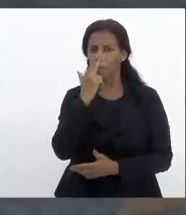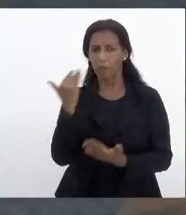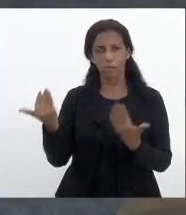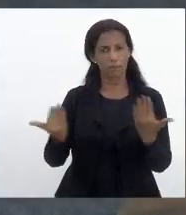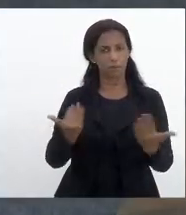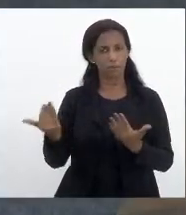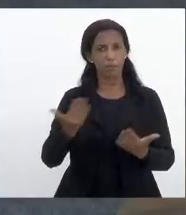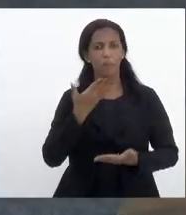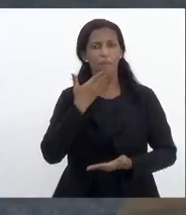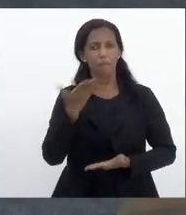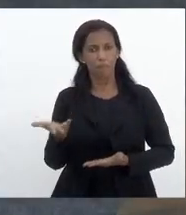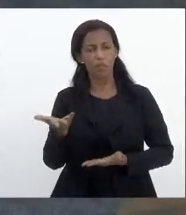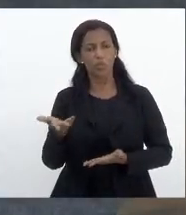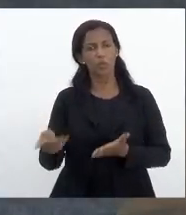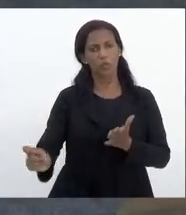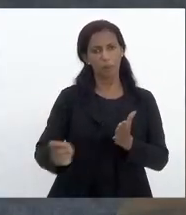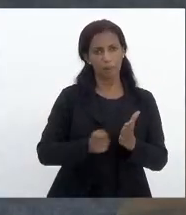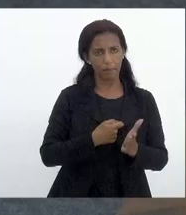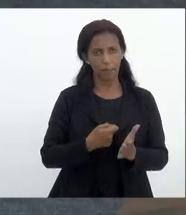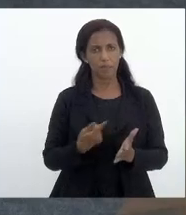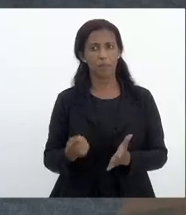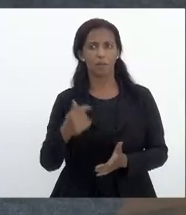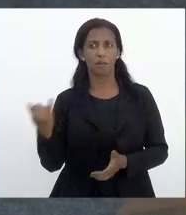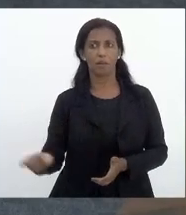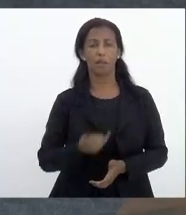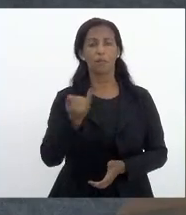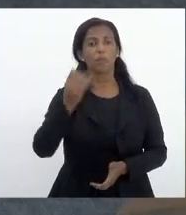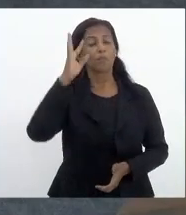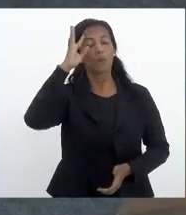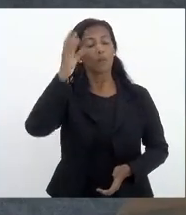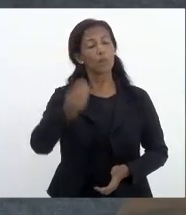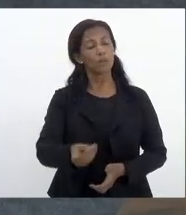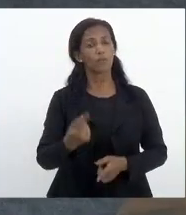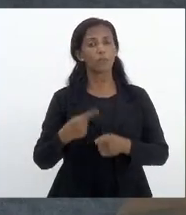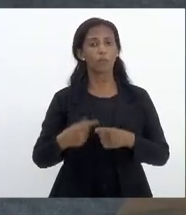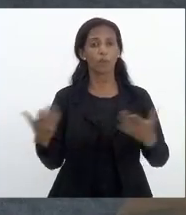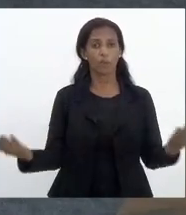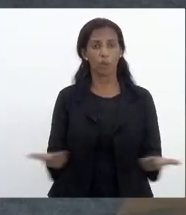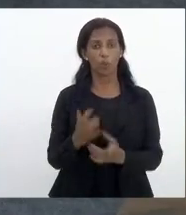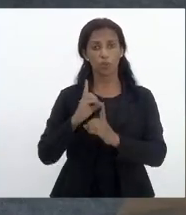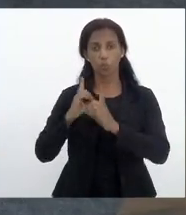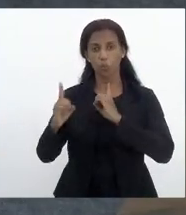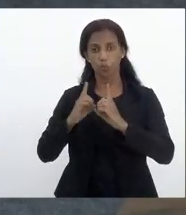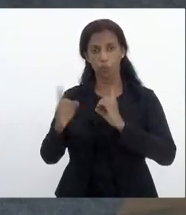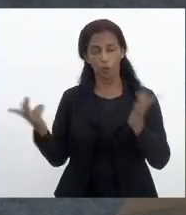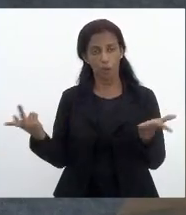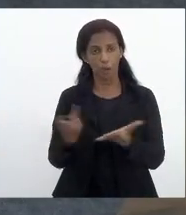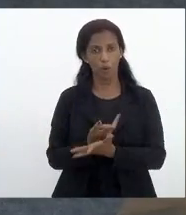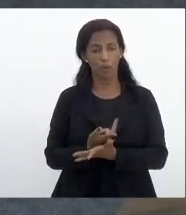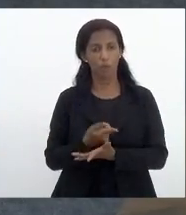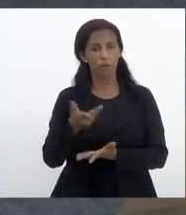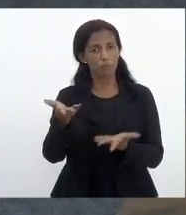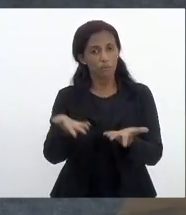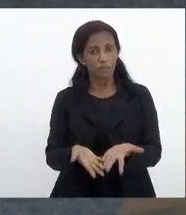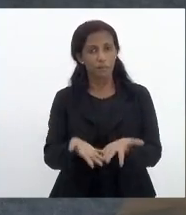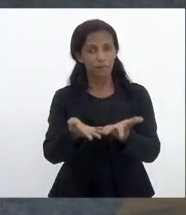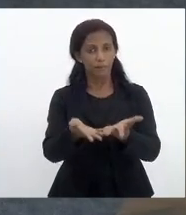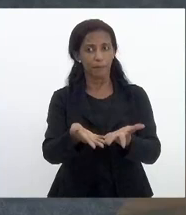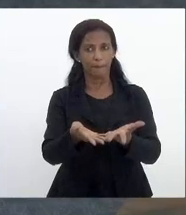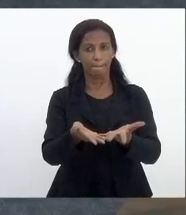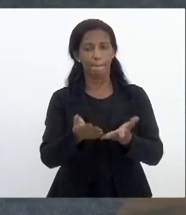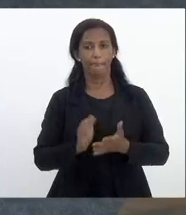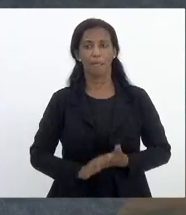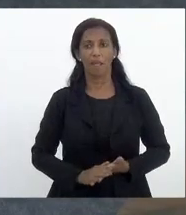que para participar da pautoria desse mas é muito importante a gente resolver porque hoje no debate que nós fizemos que vossa excelência co